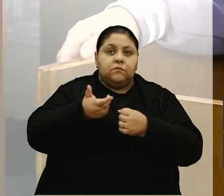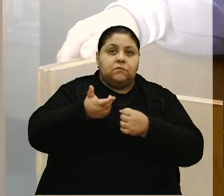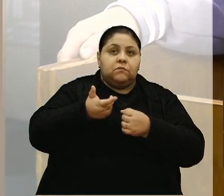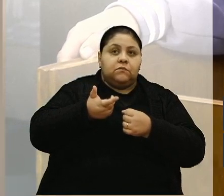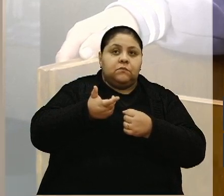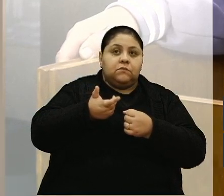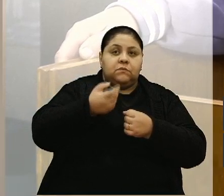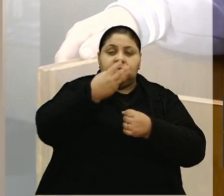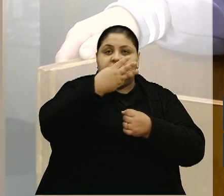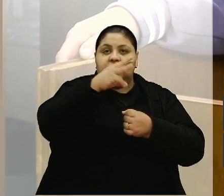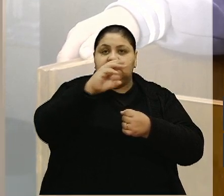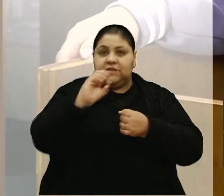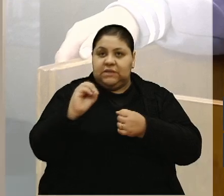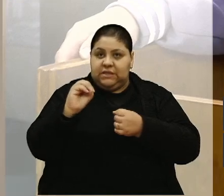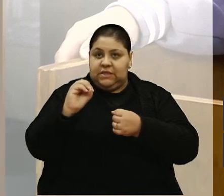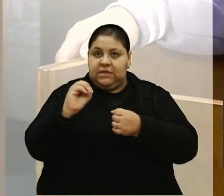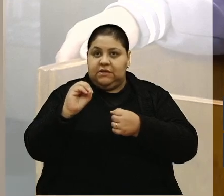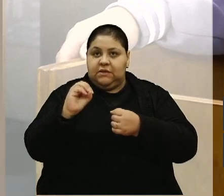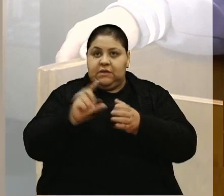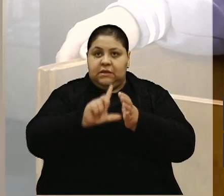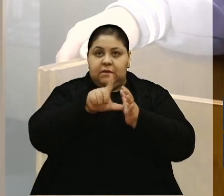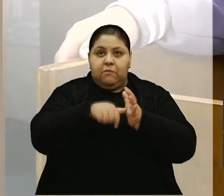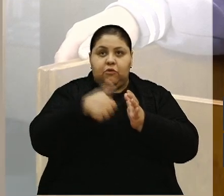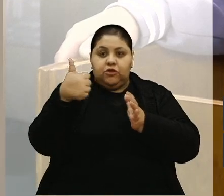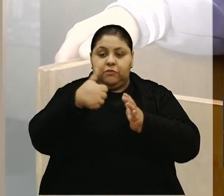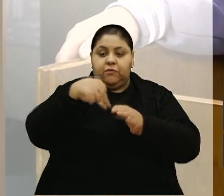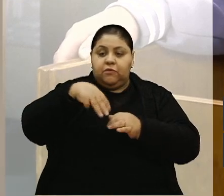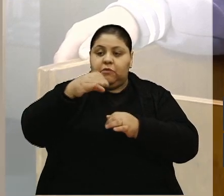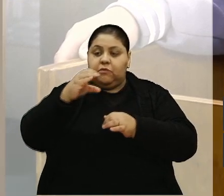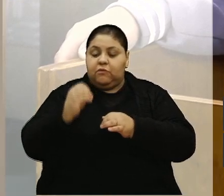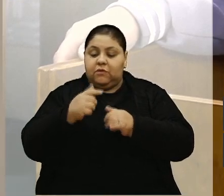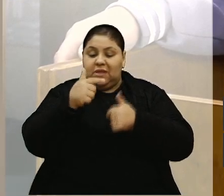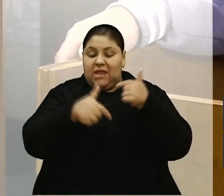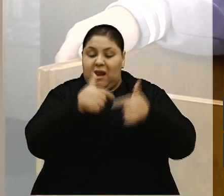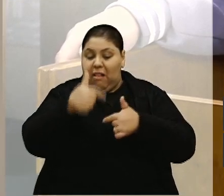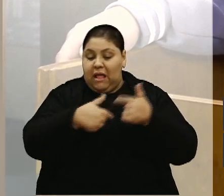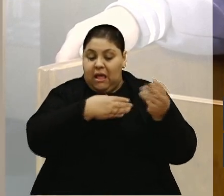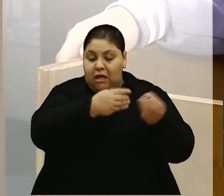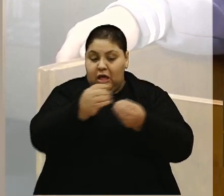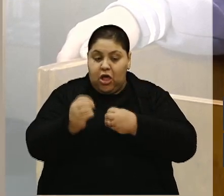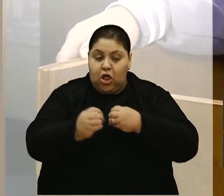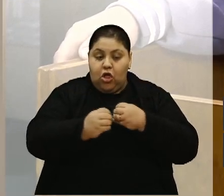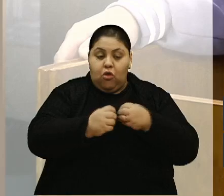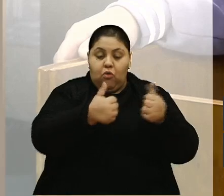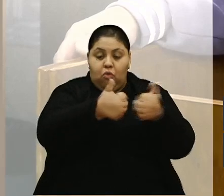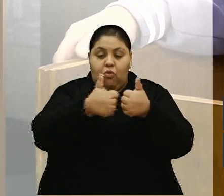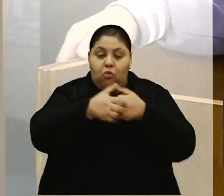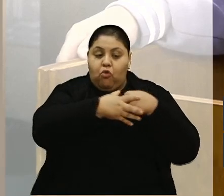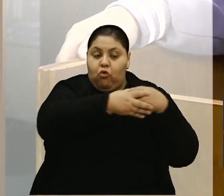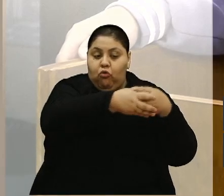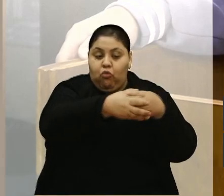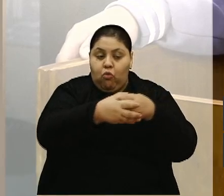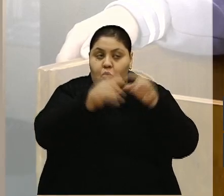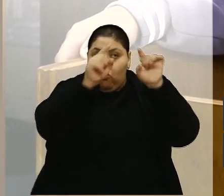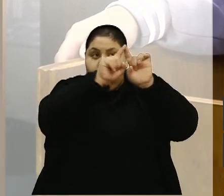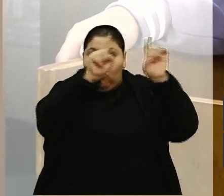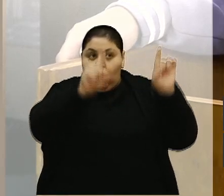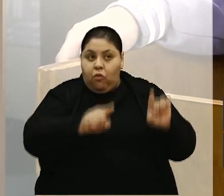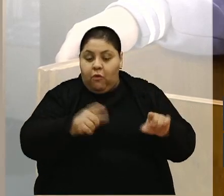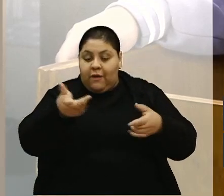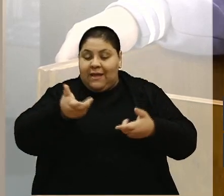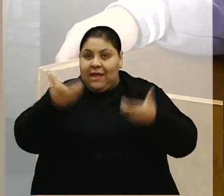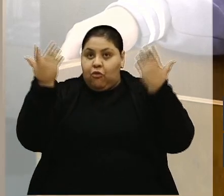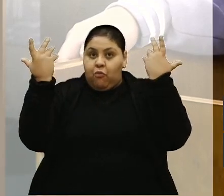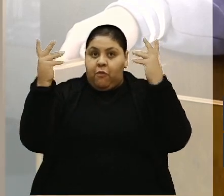últimos 30, depois de 1º de maio, trabalhamos muito junto com equipes, funcionários, quero parabenizar